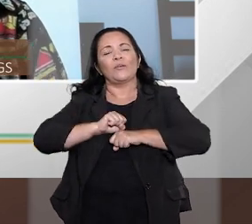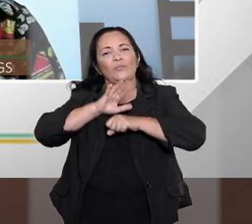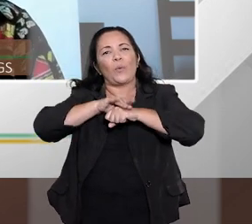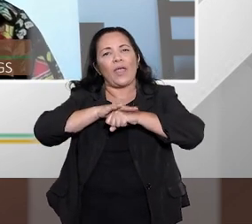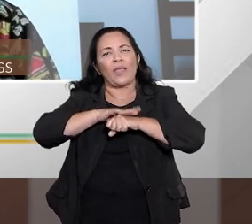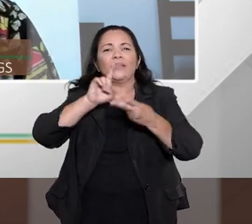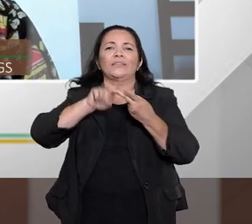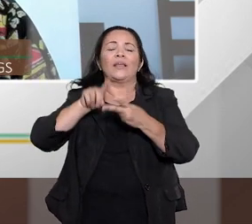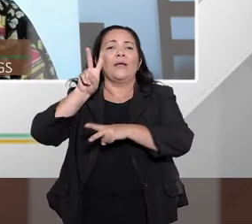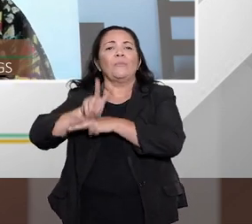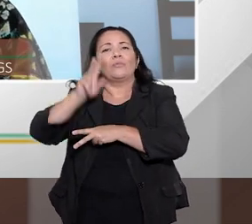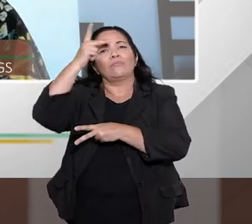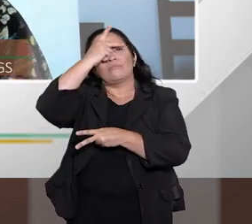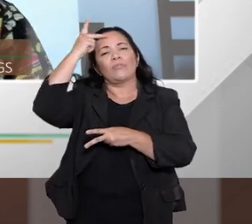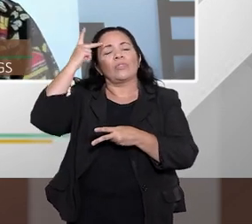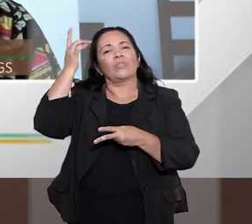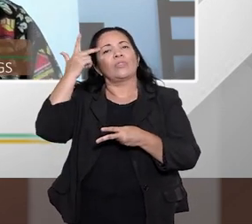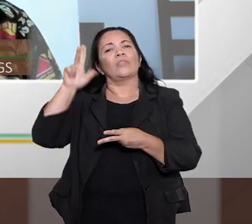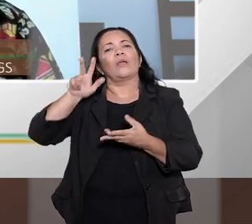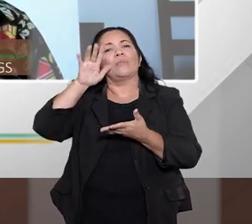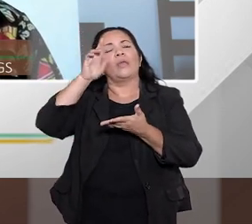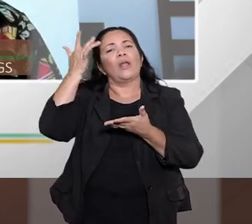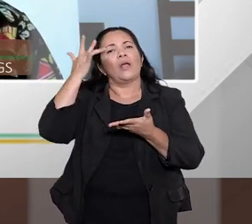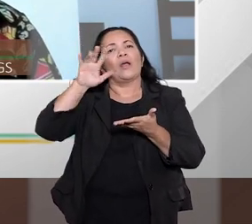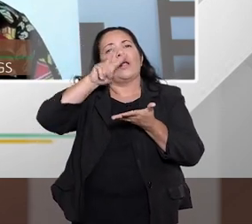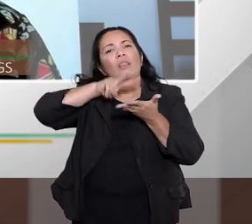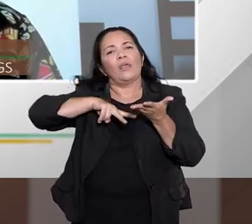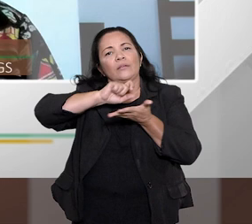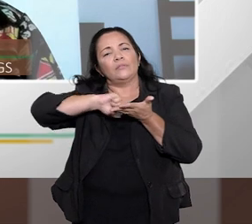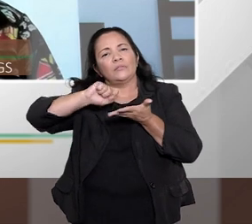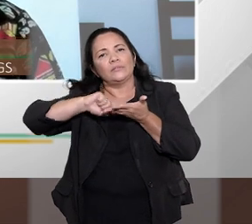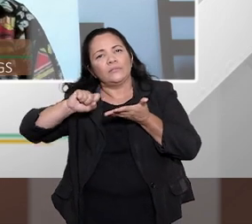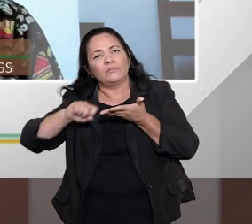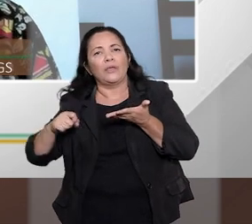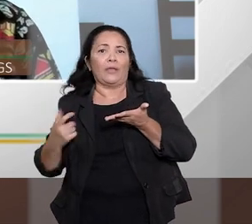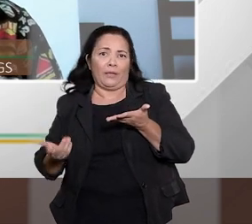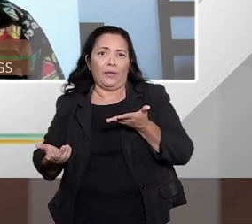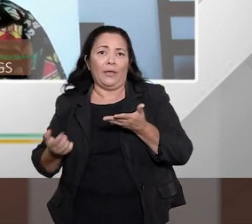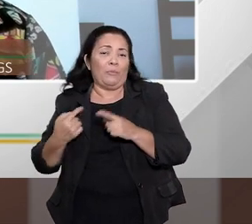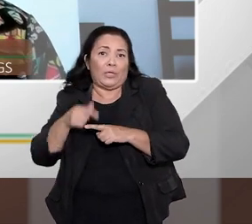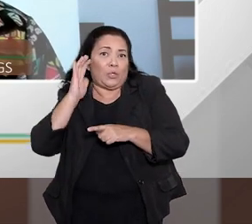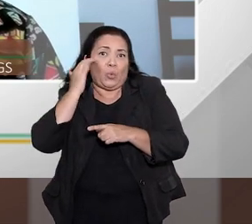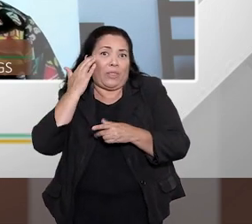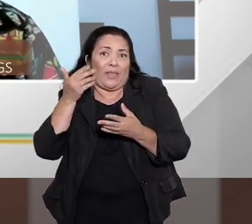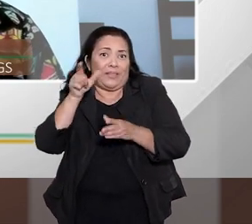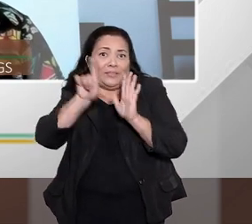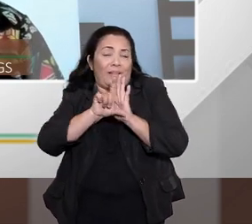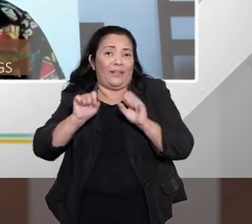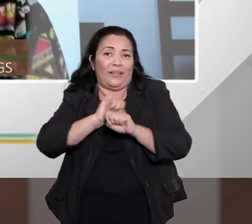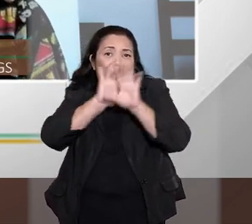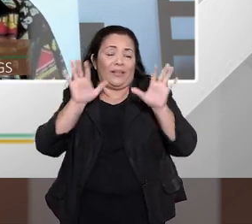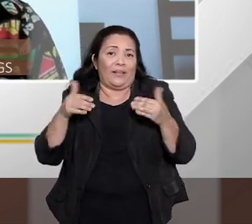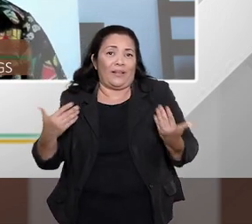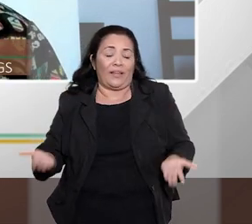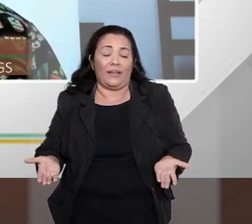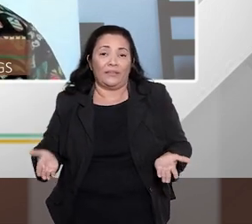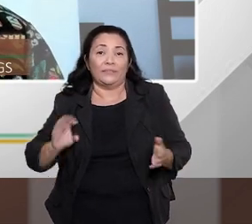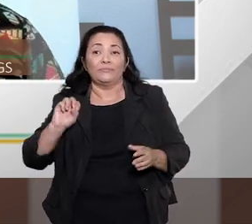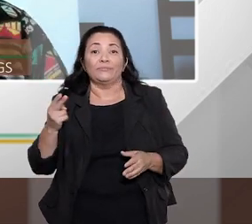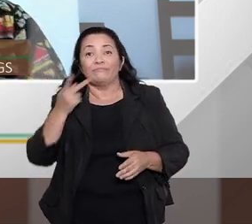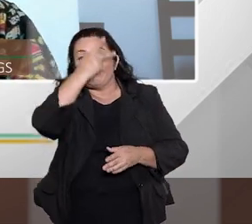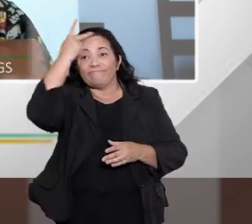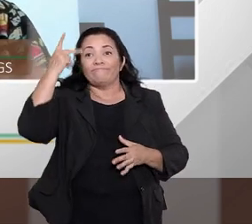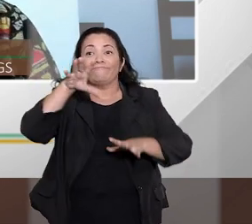a causa desse superendividamento pode ser por exemplo uma doença uma emergência